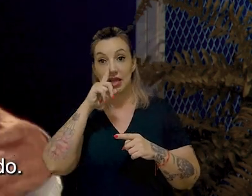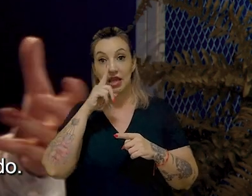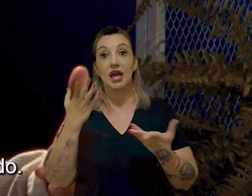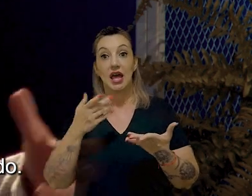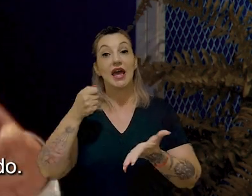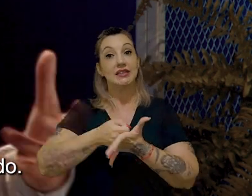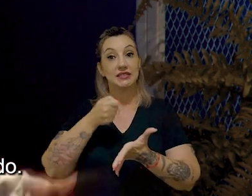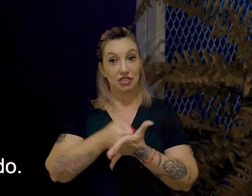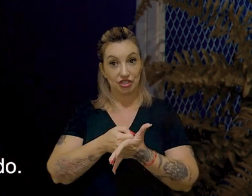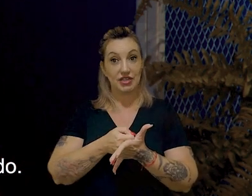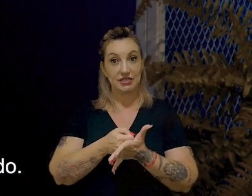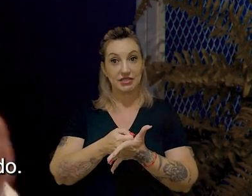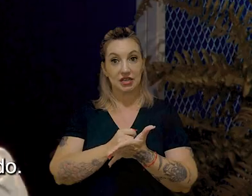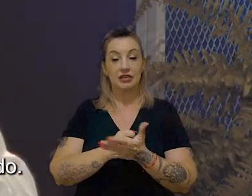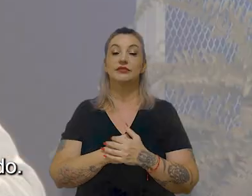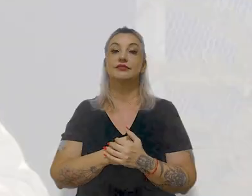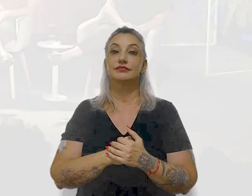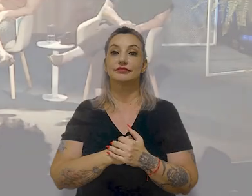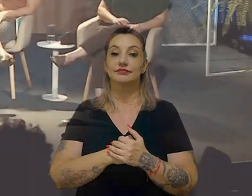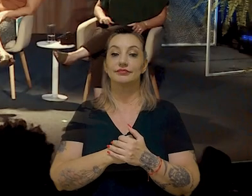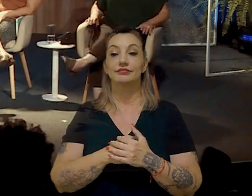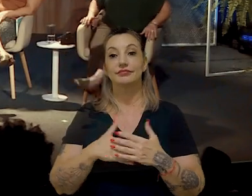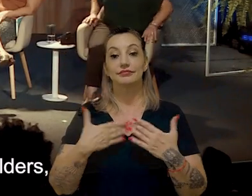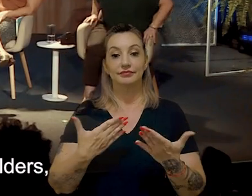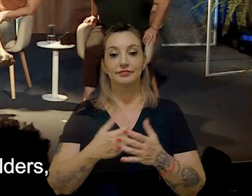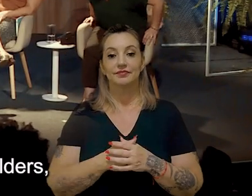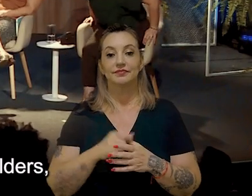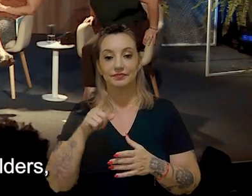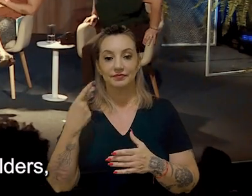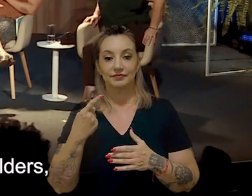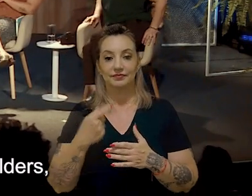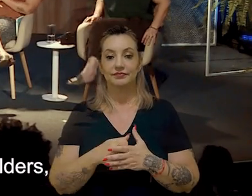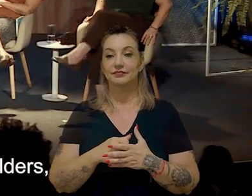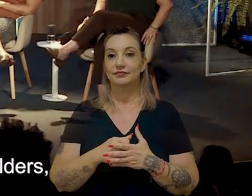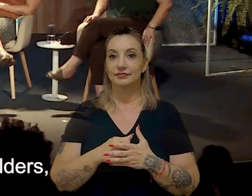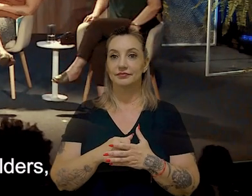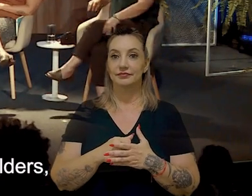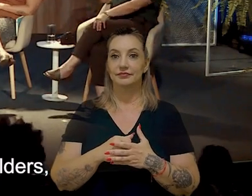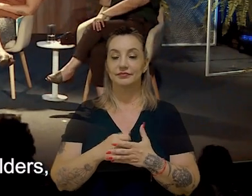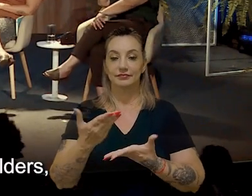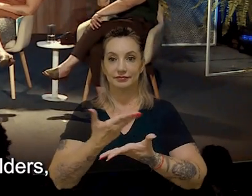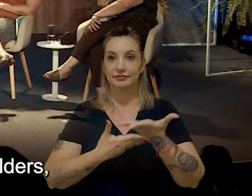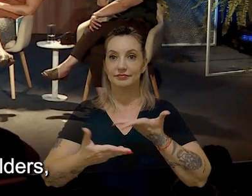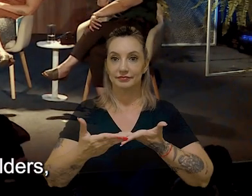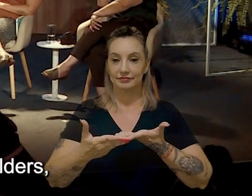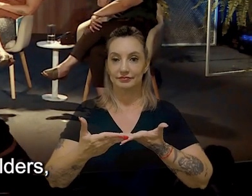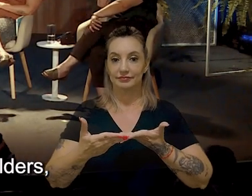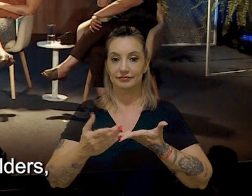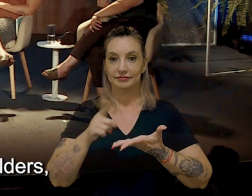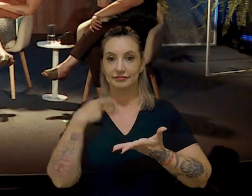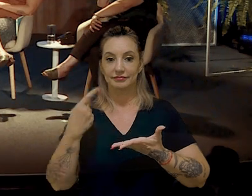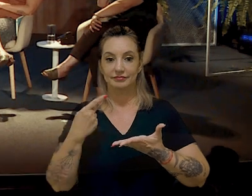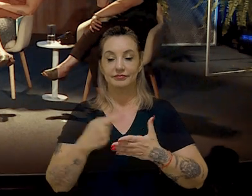ela é uma exigência, passa a ser uma exigência no mercado. Então, nós dividimos com o mercado, com os